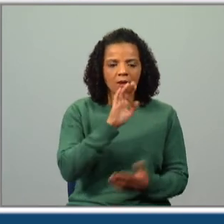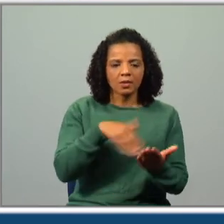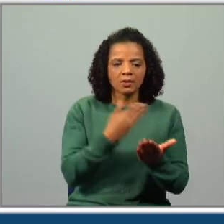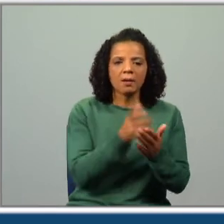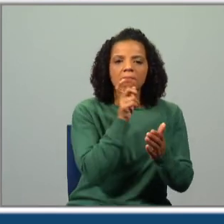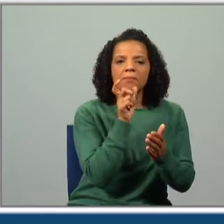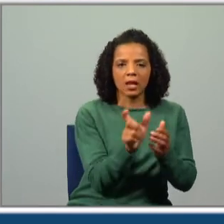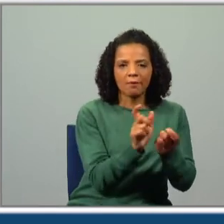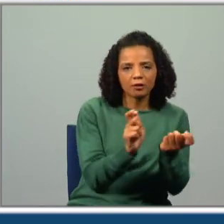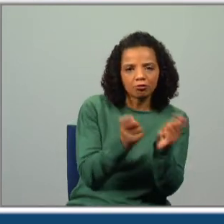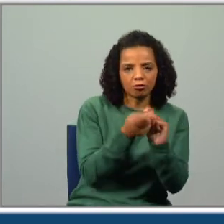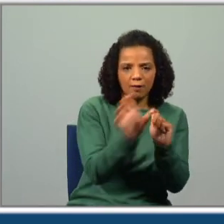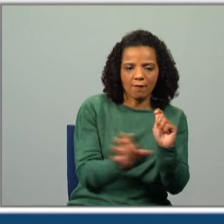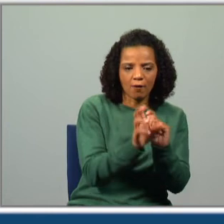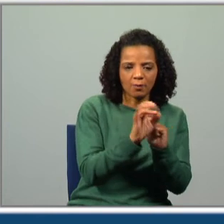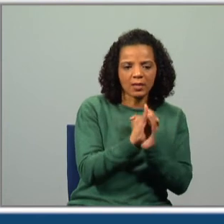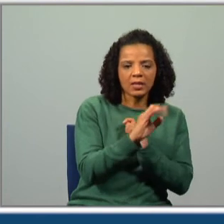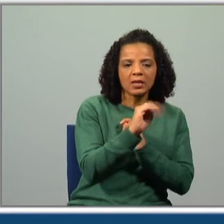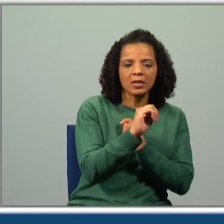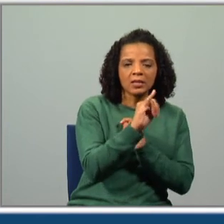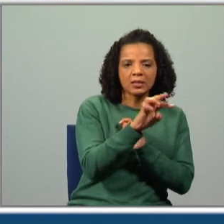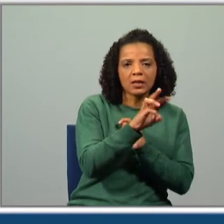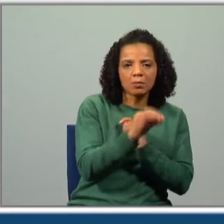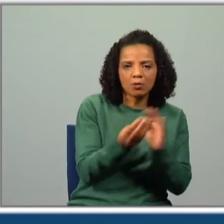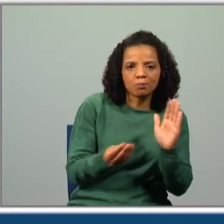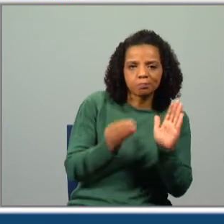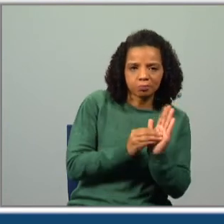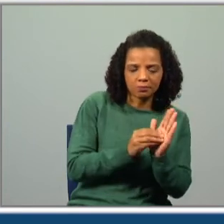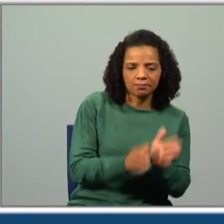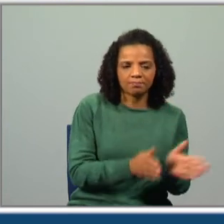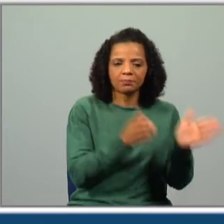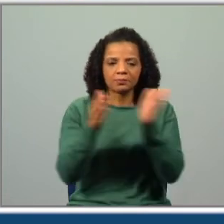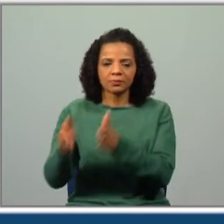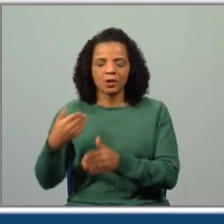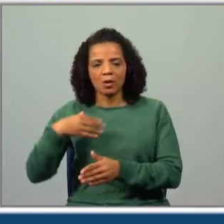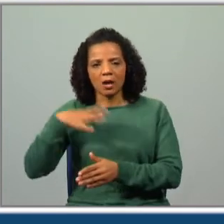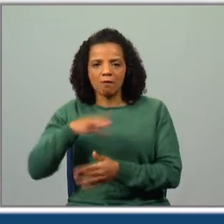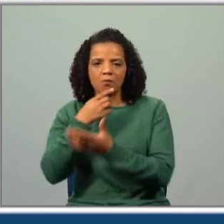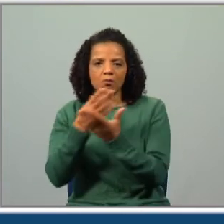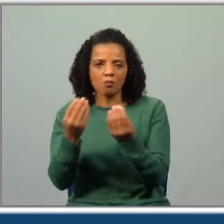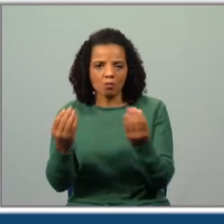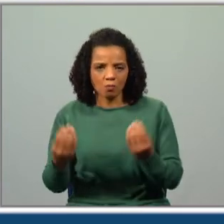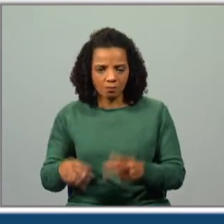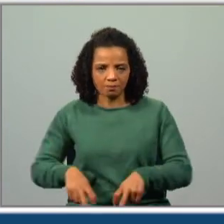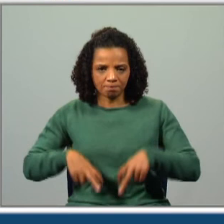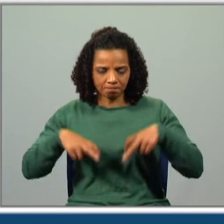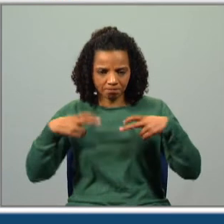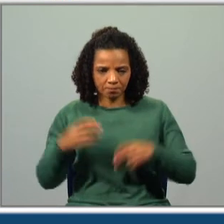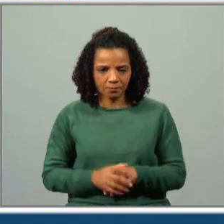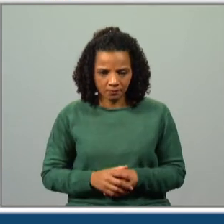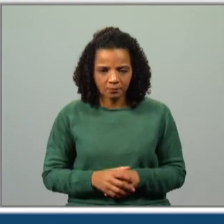a forma. Vai haver depois algumas exceções. Eu quero ser muito rico. Superlativo absoluto